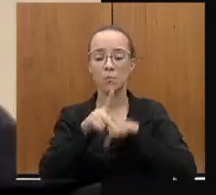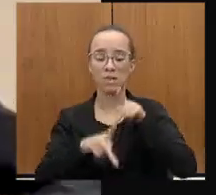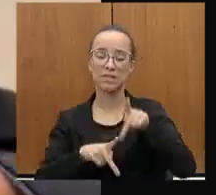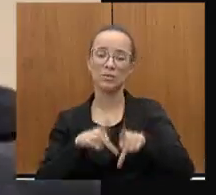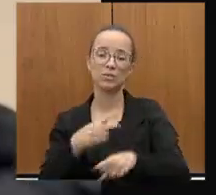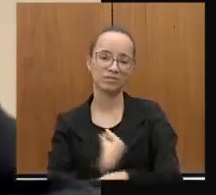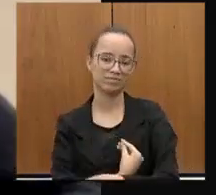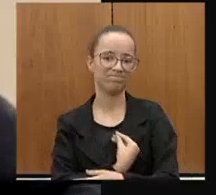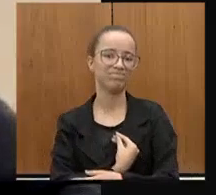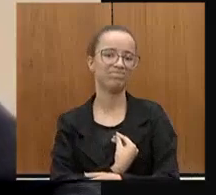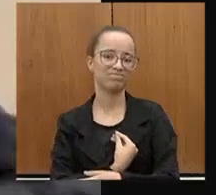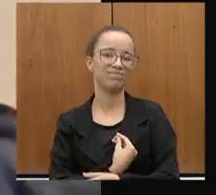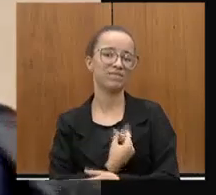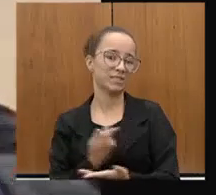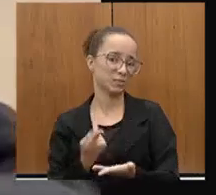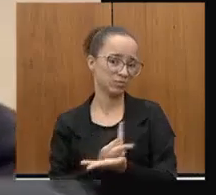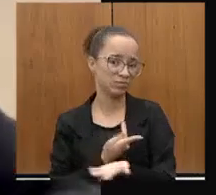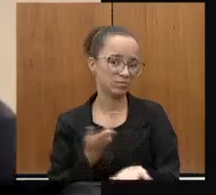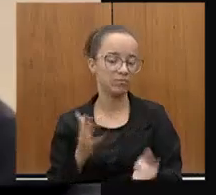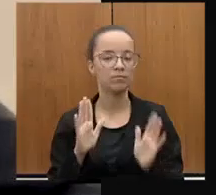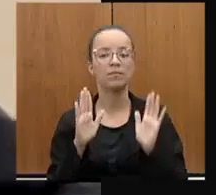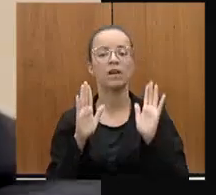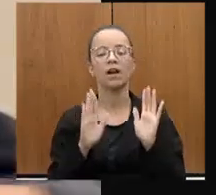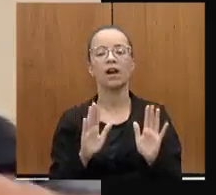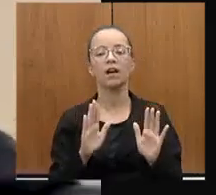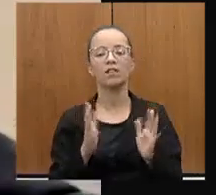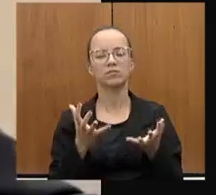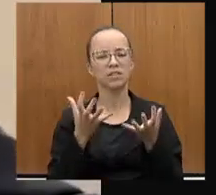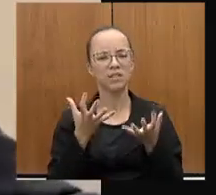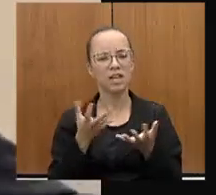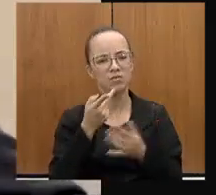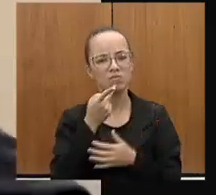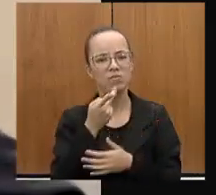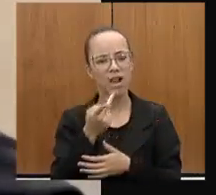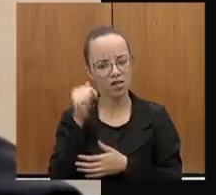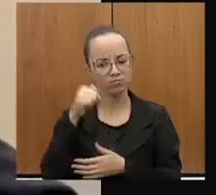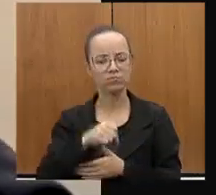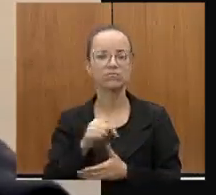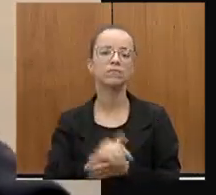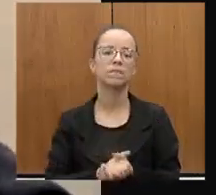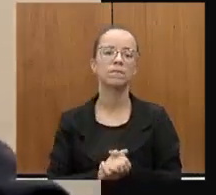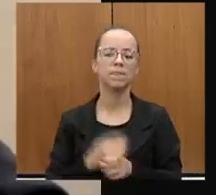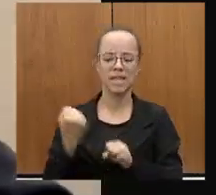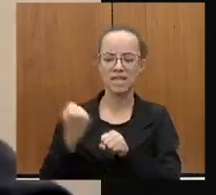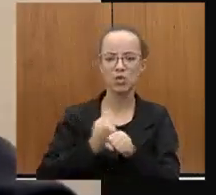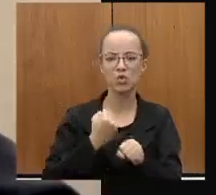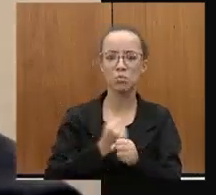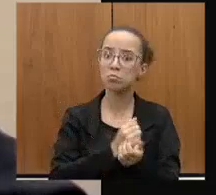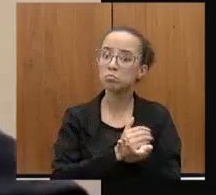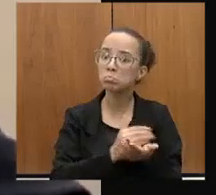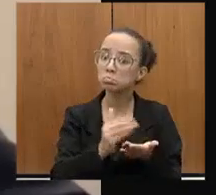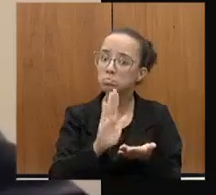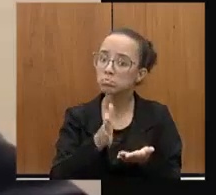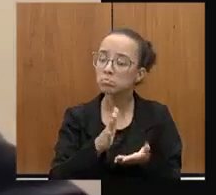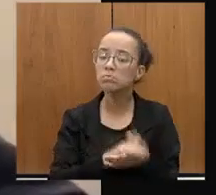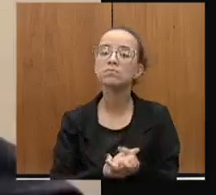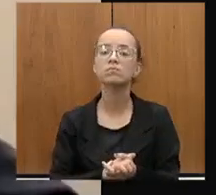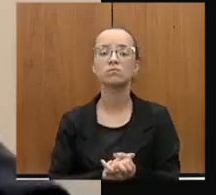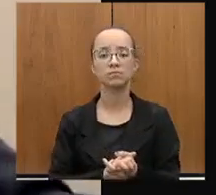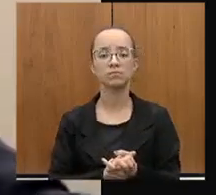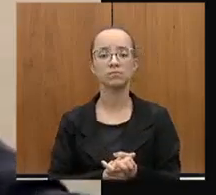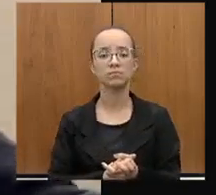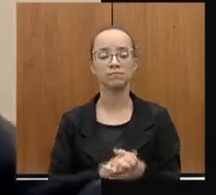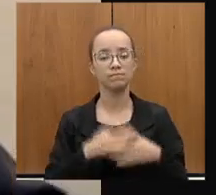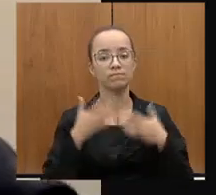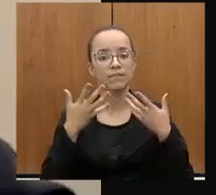com esta situação. Contudo, eu quero fazer o registro aqui de que as obras foram iniciadas, e